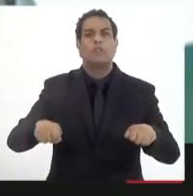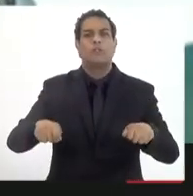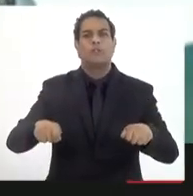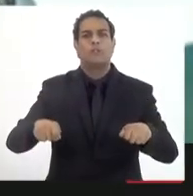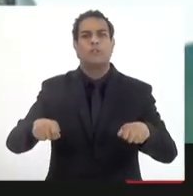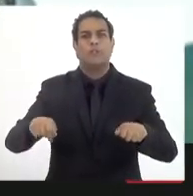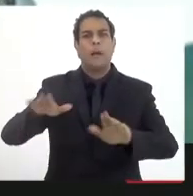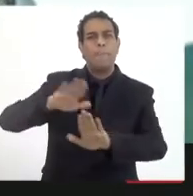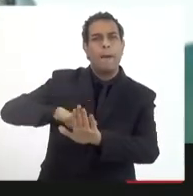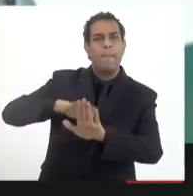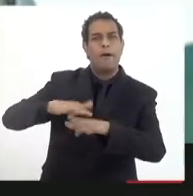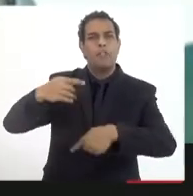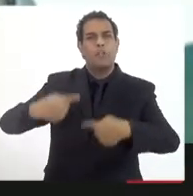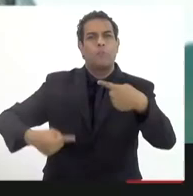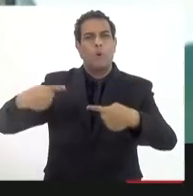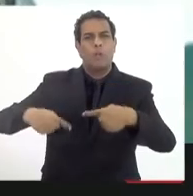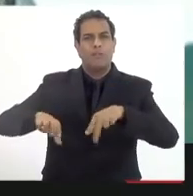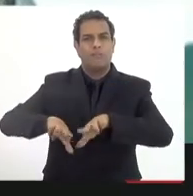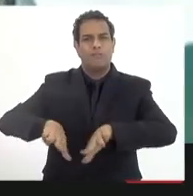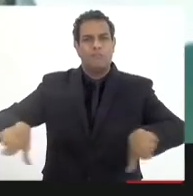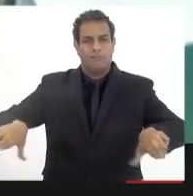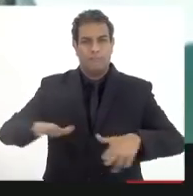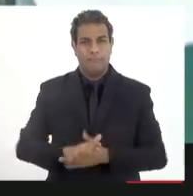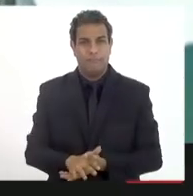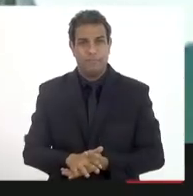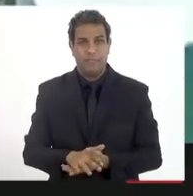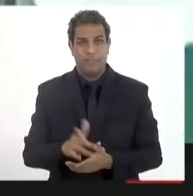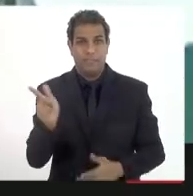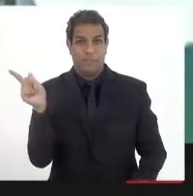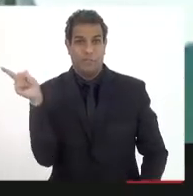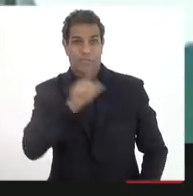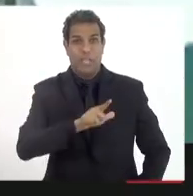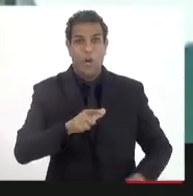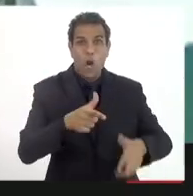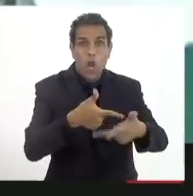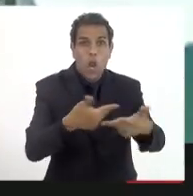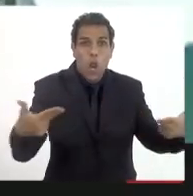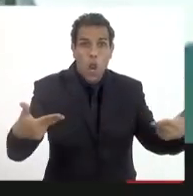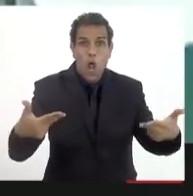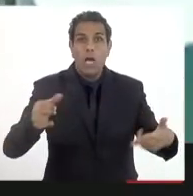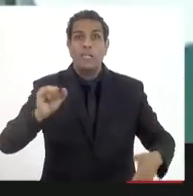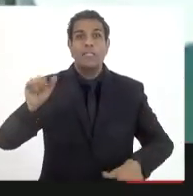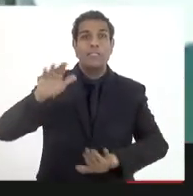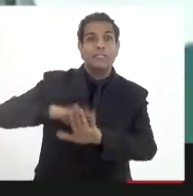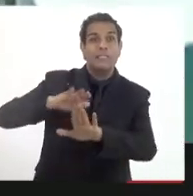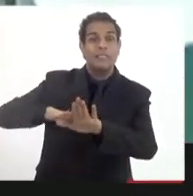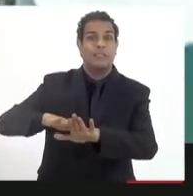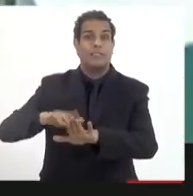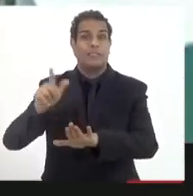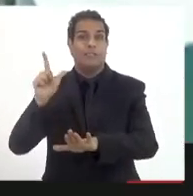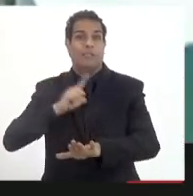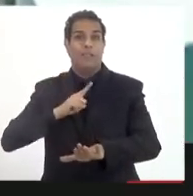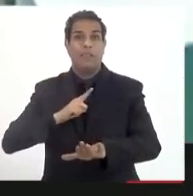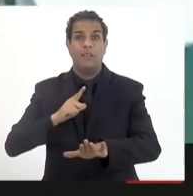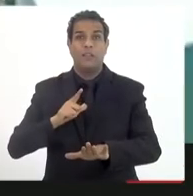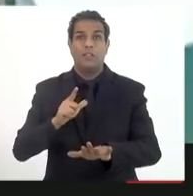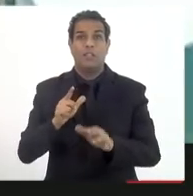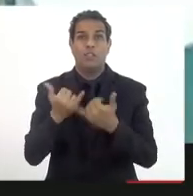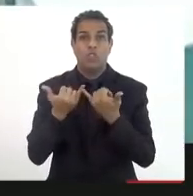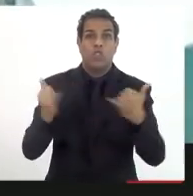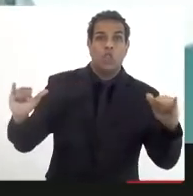políticas. Você não faz inovação sem que você tenha energia, sem que você tenha